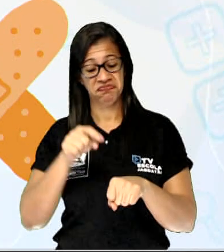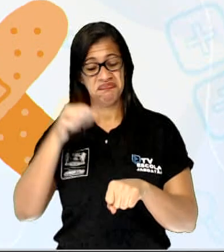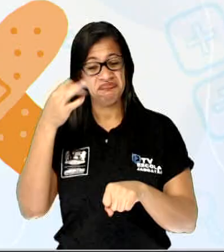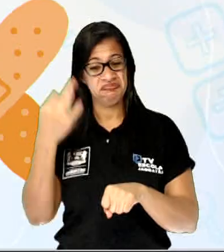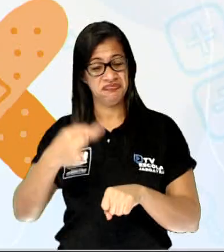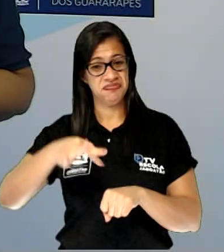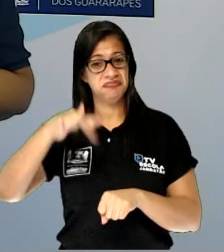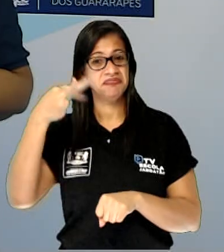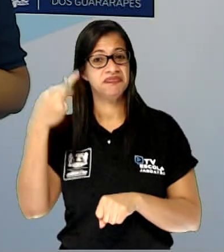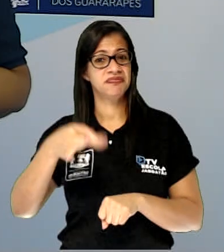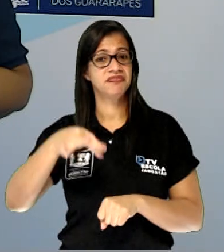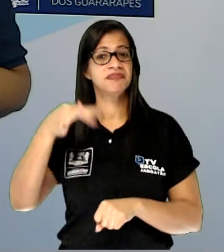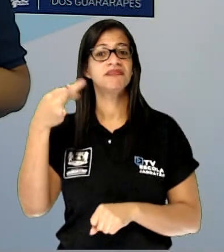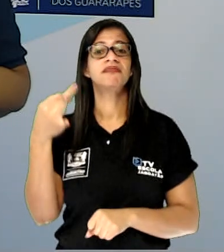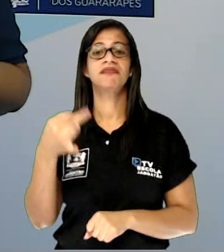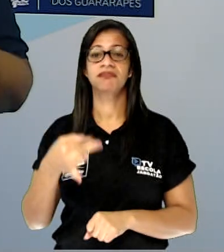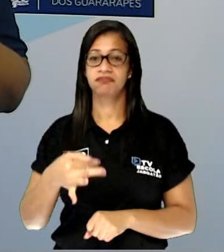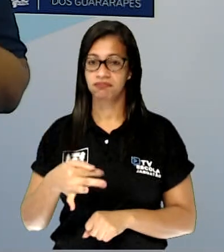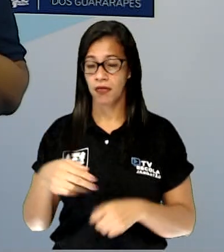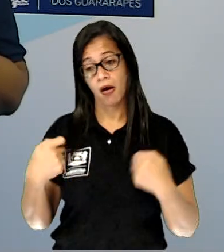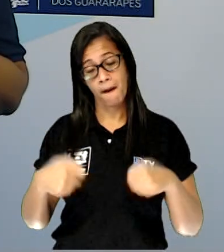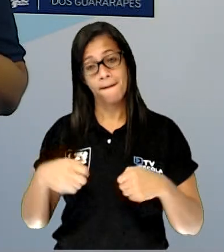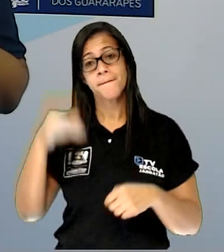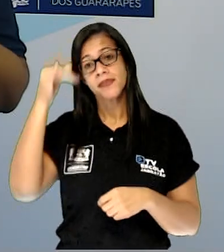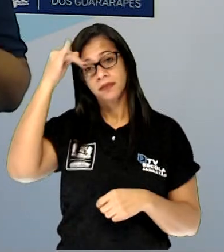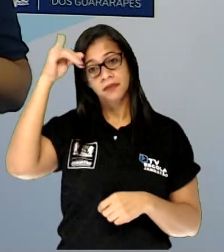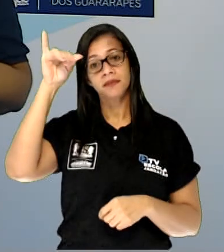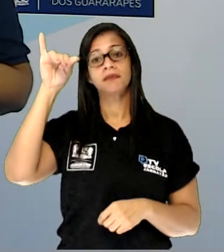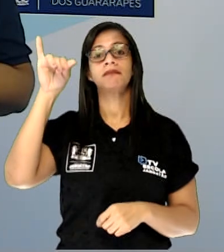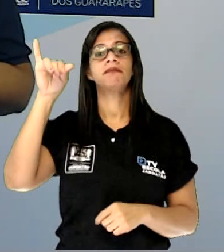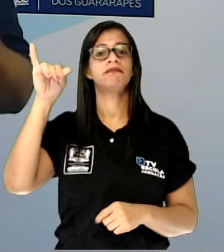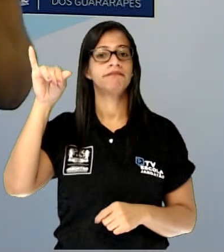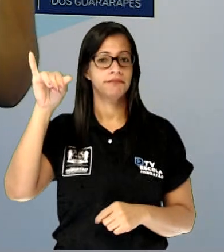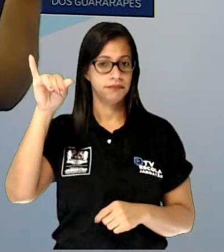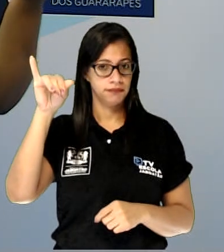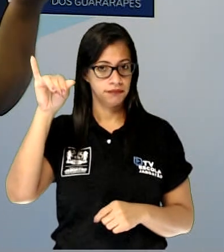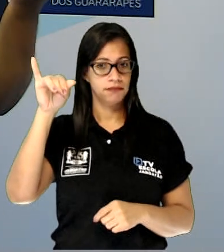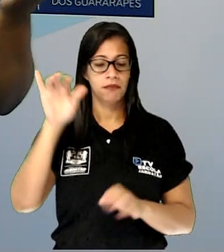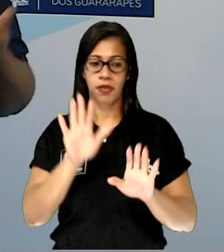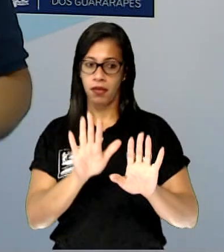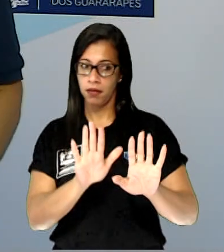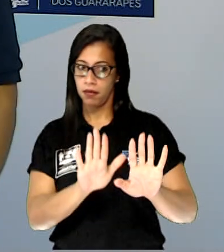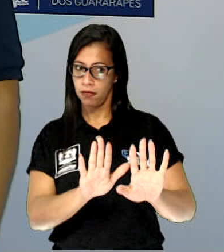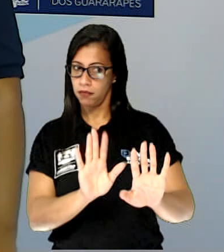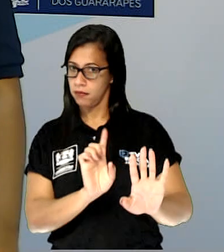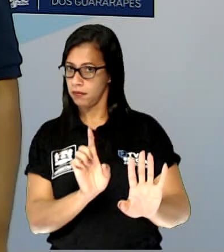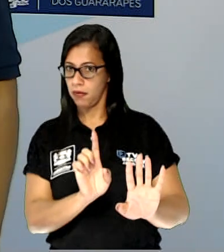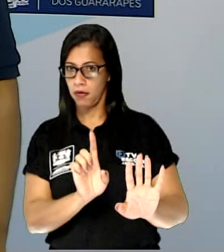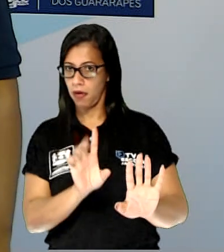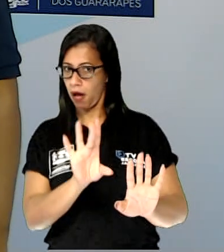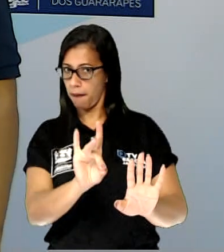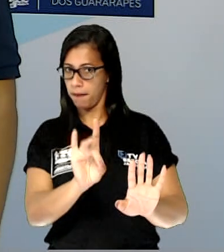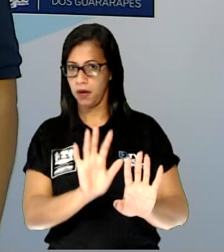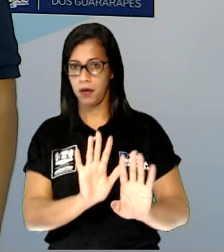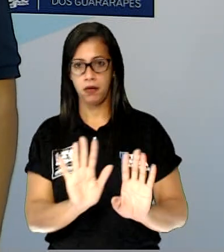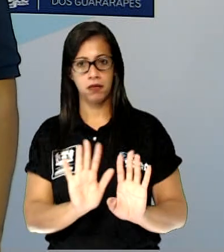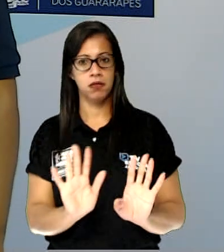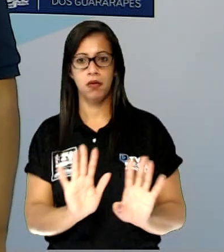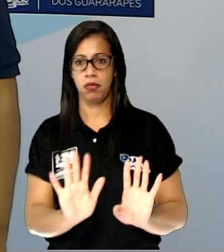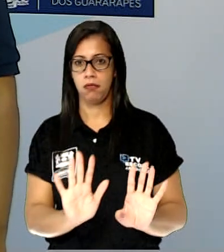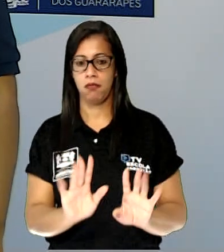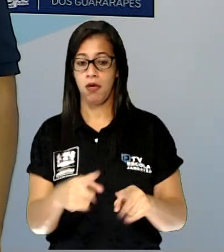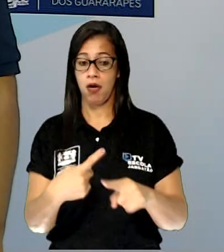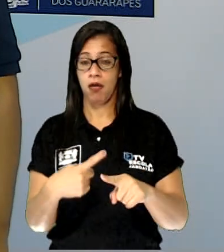vamos evitar esses acidentes, não se aproximando desses objetos que são de uso de